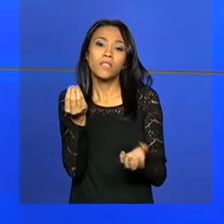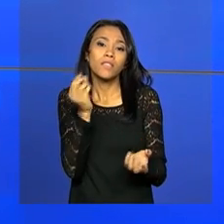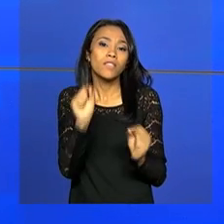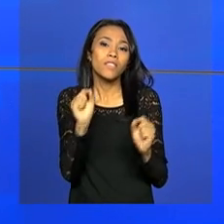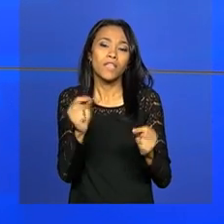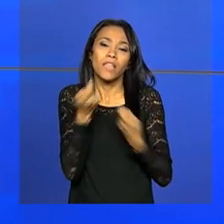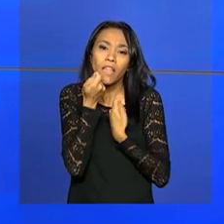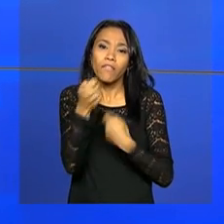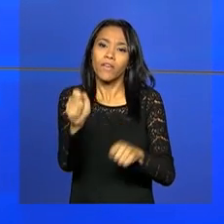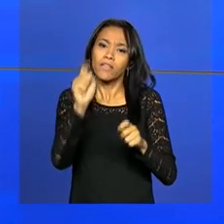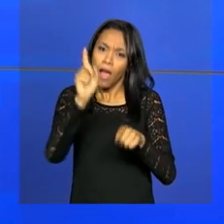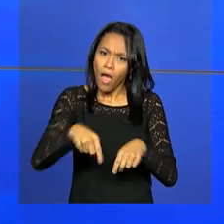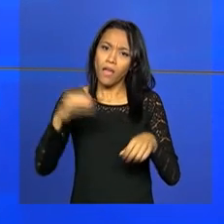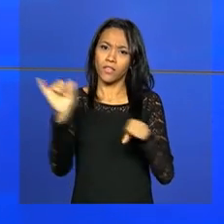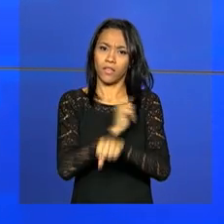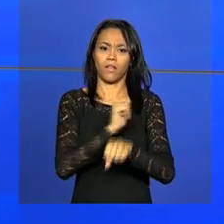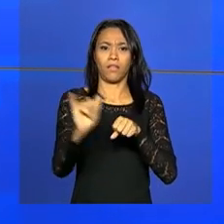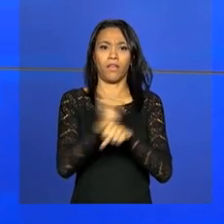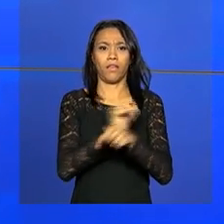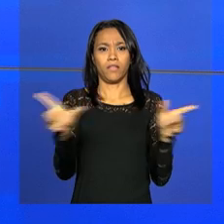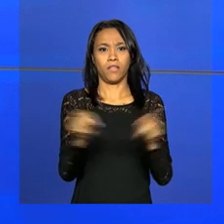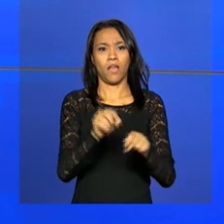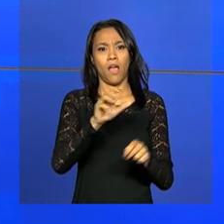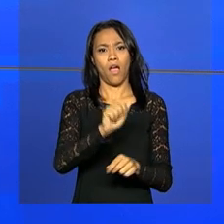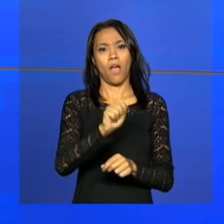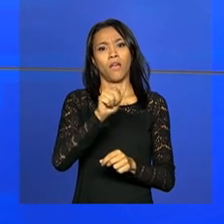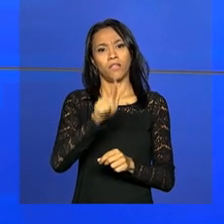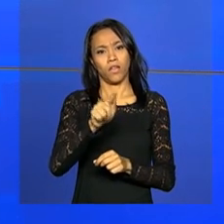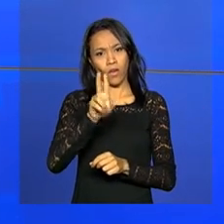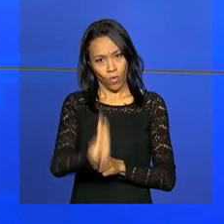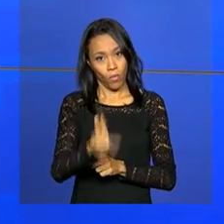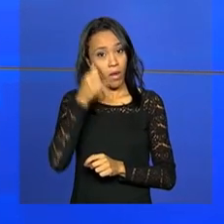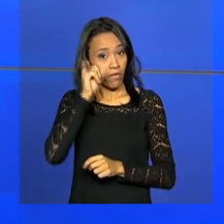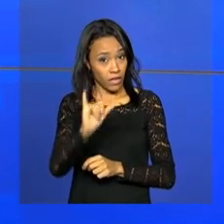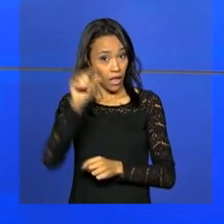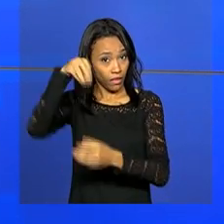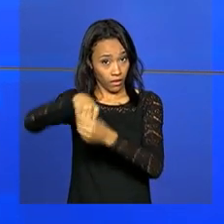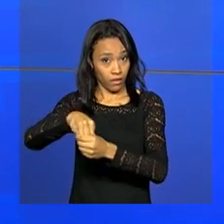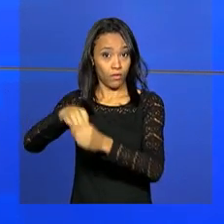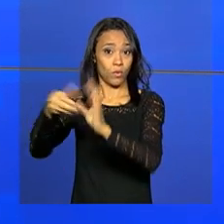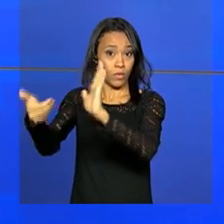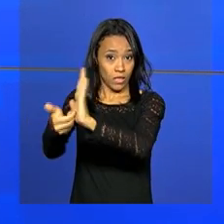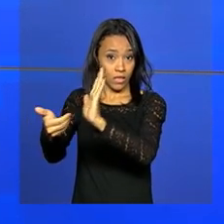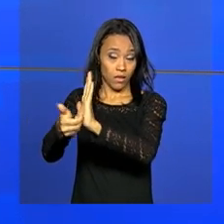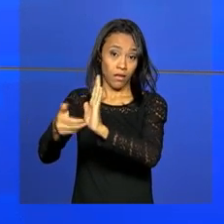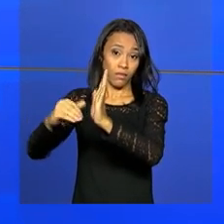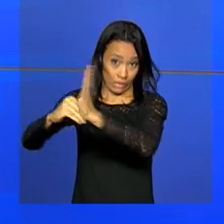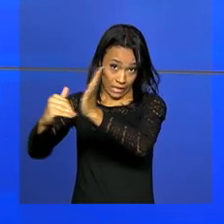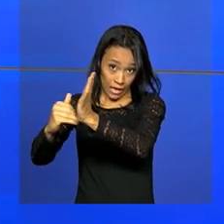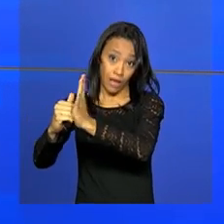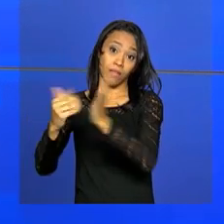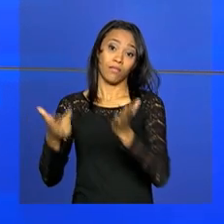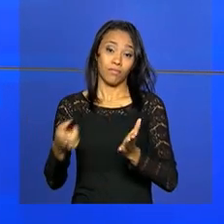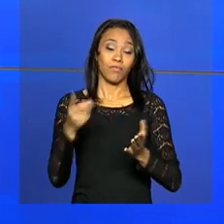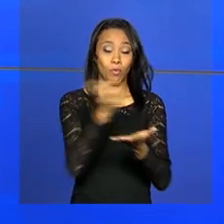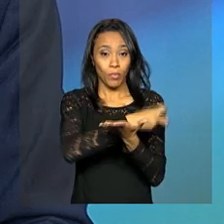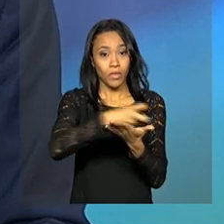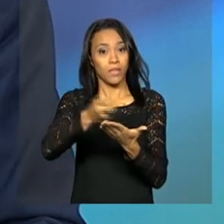fazem parte da estratégia do advogado-geral da União para evitar no Senado o impedimento da presidenta Dilma Rousseff.